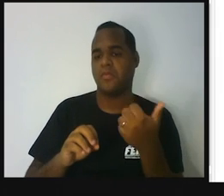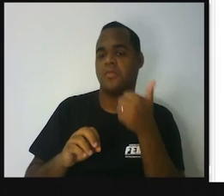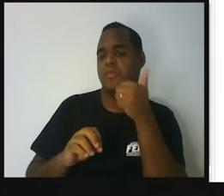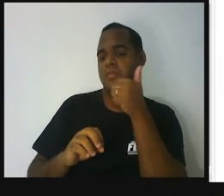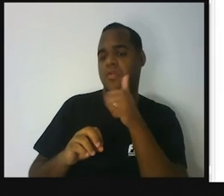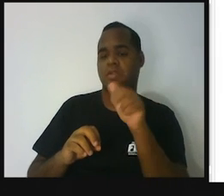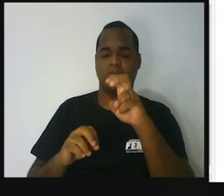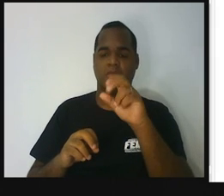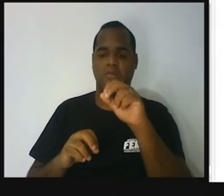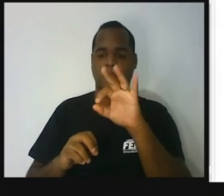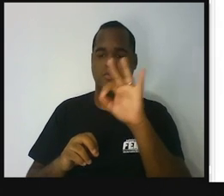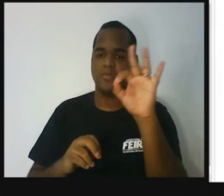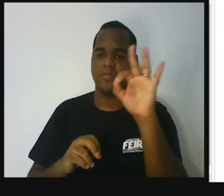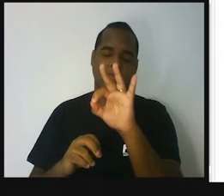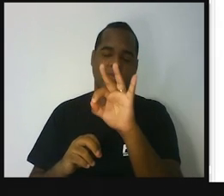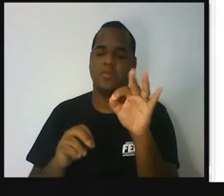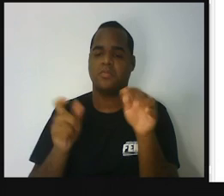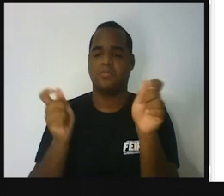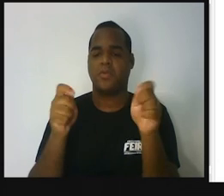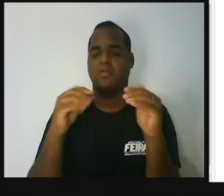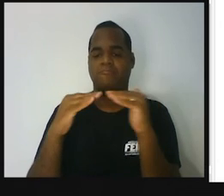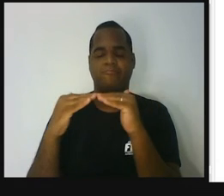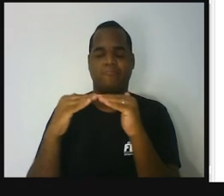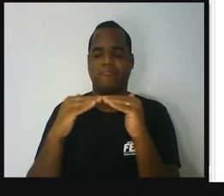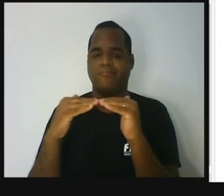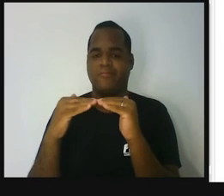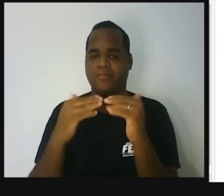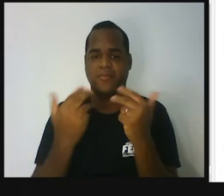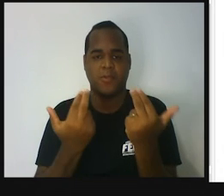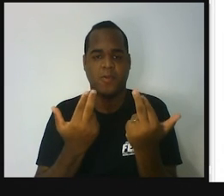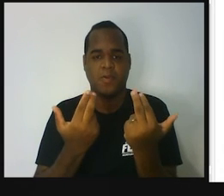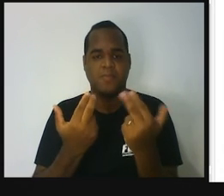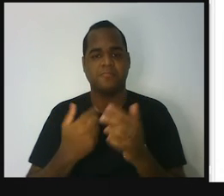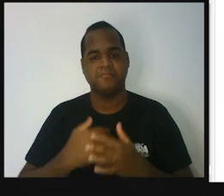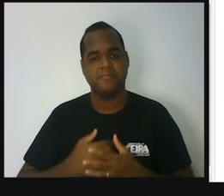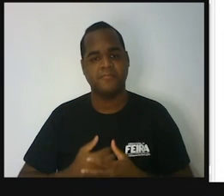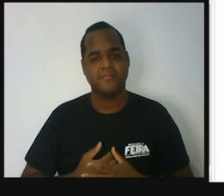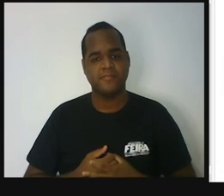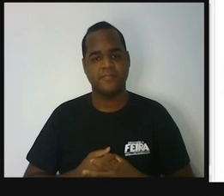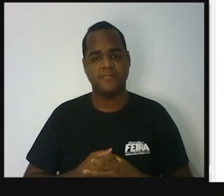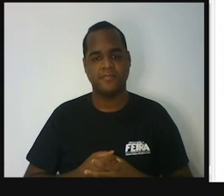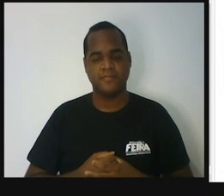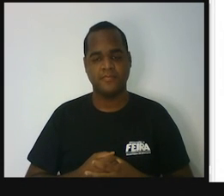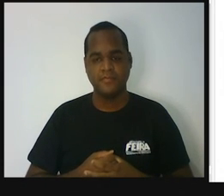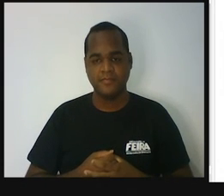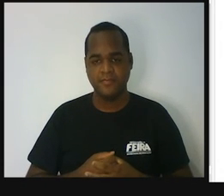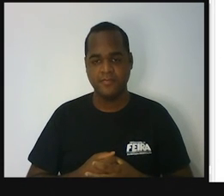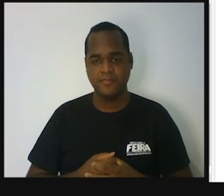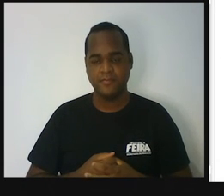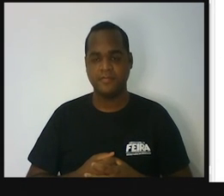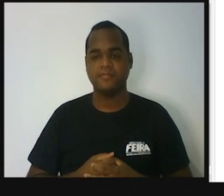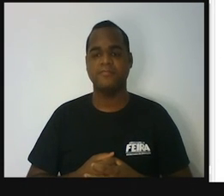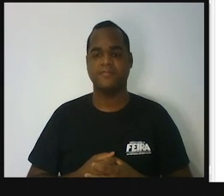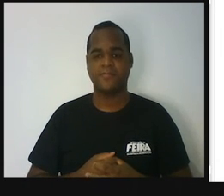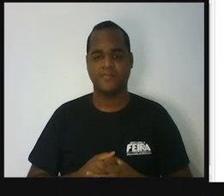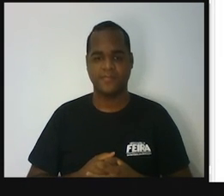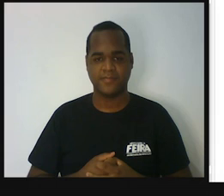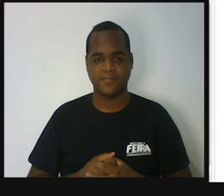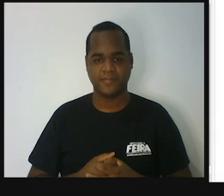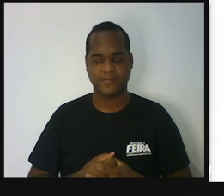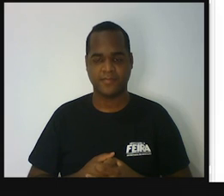vai ser 50%, como a gente já fez aqui para as outras